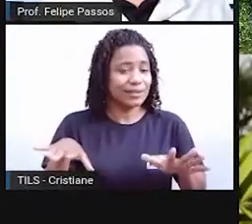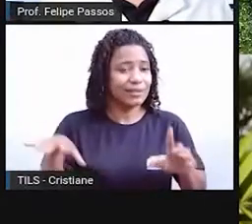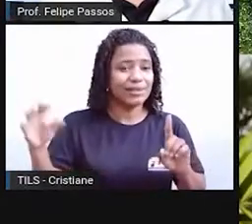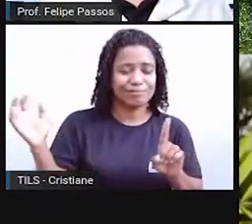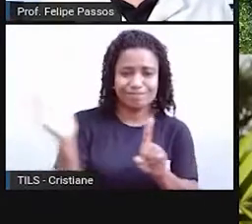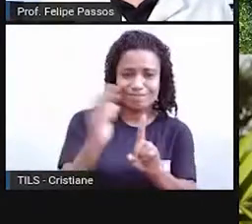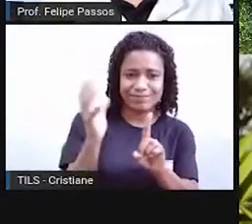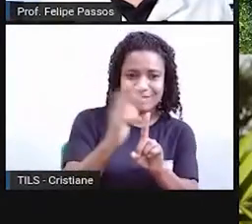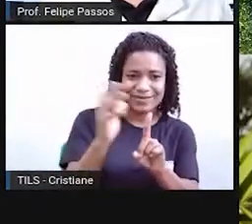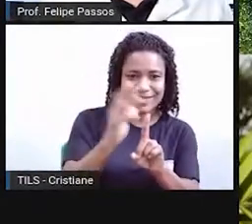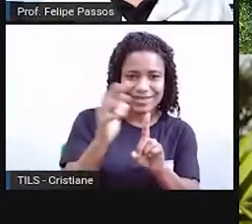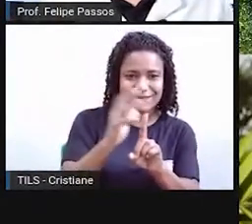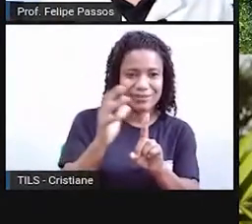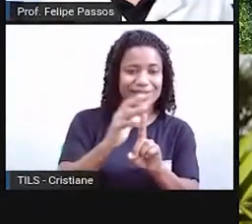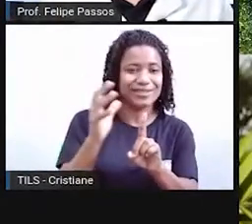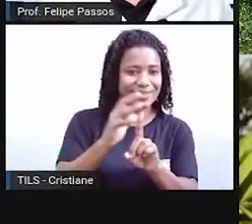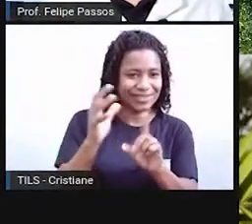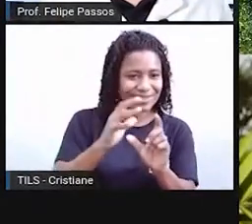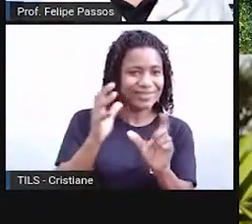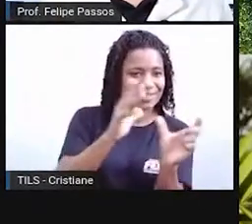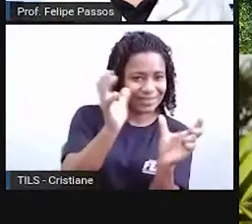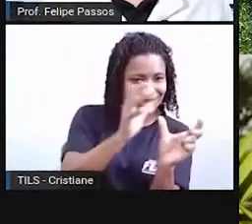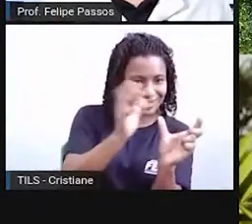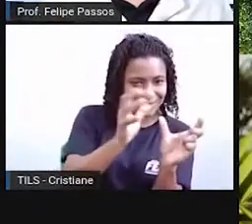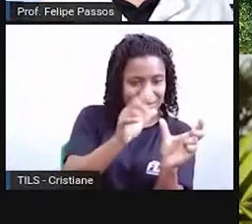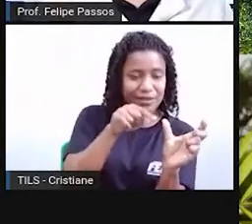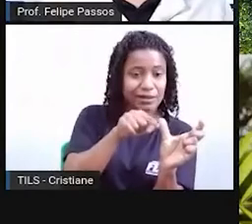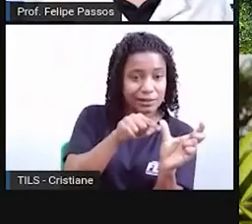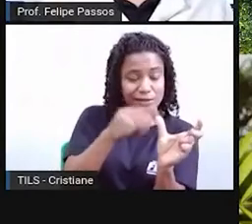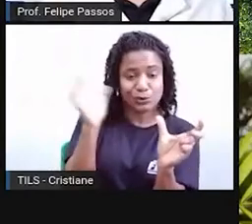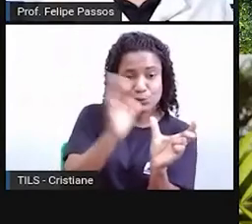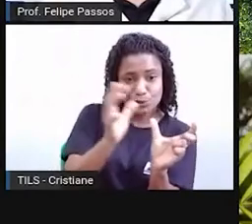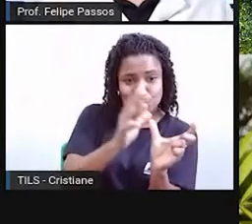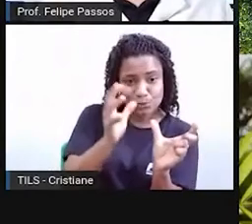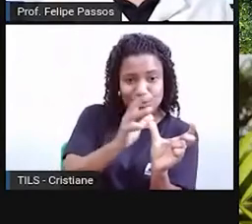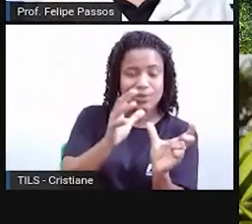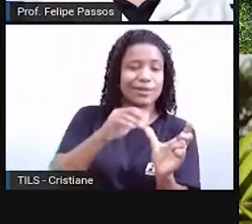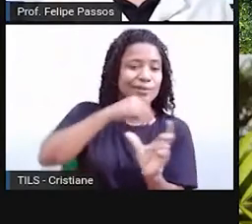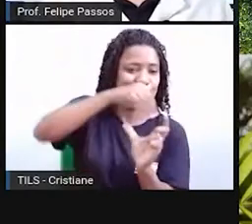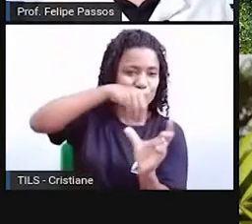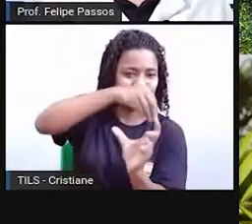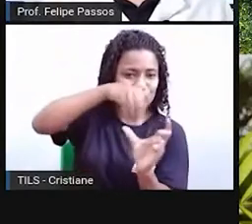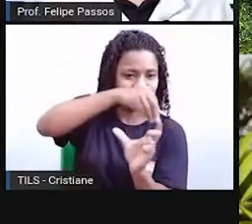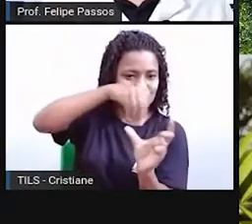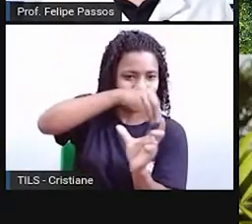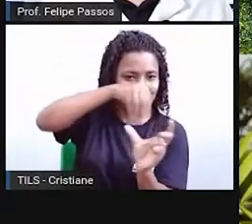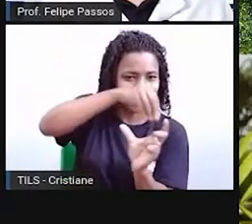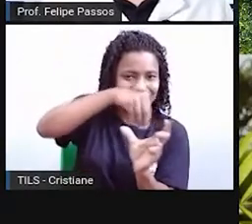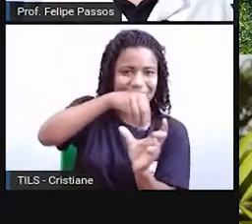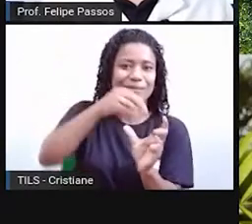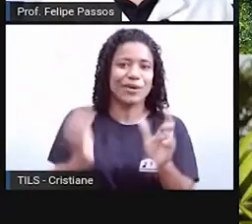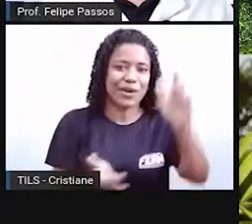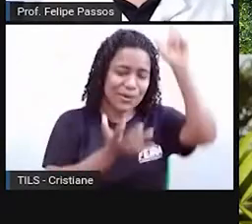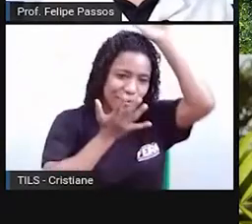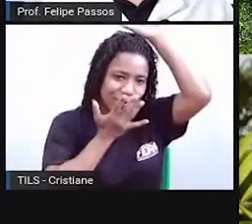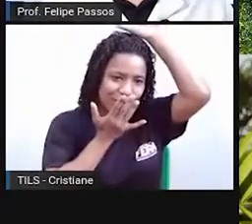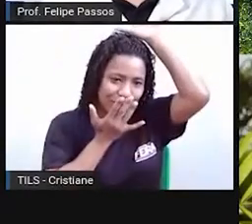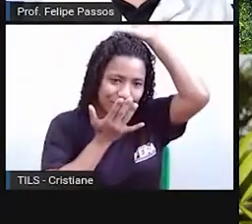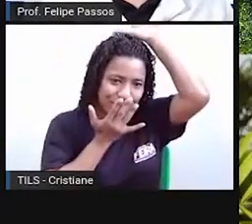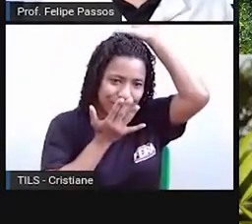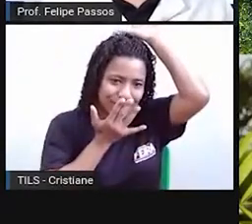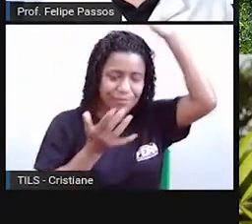línguas. Como eu já falei, já existiam populações, civilizações indígenas aqui no Brasil. Então, eles foram